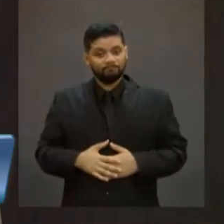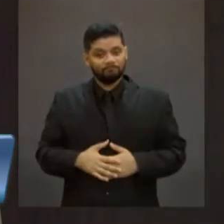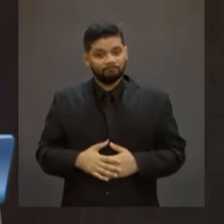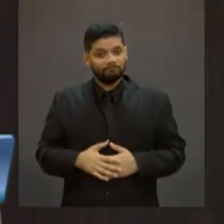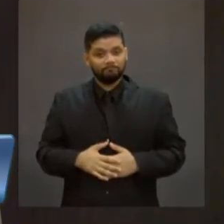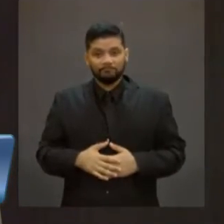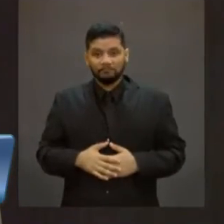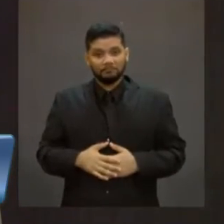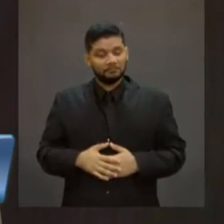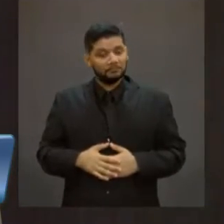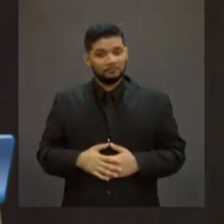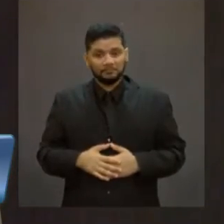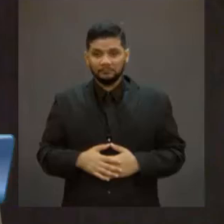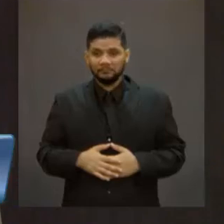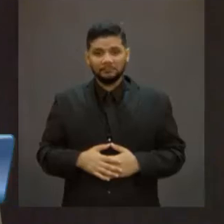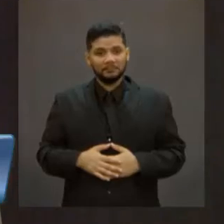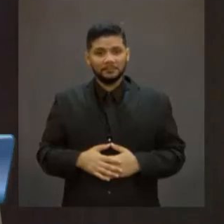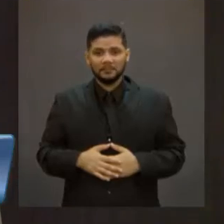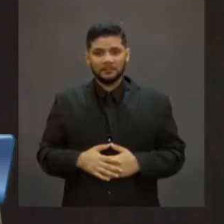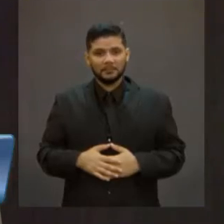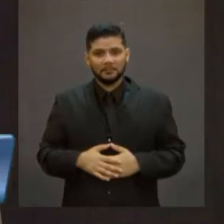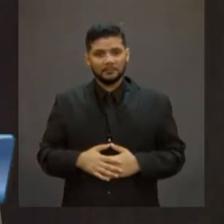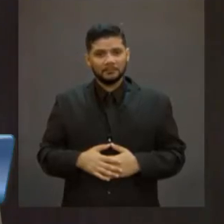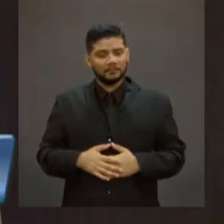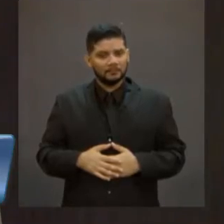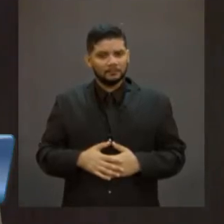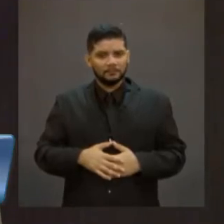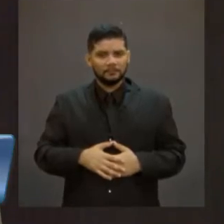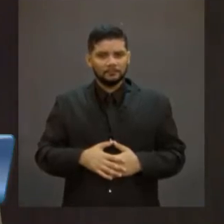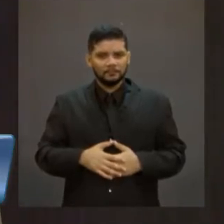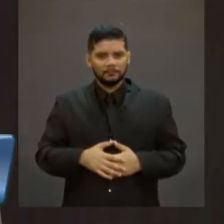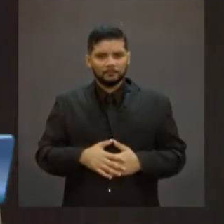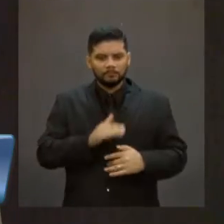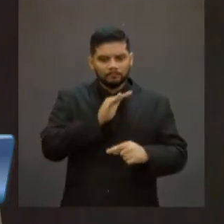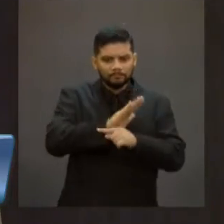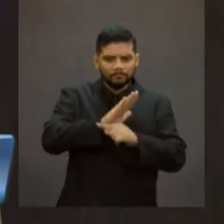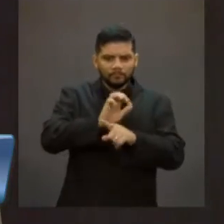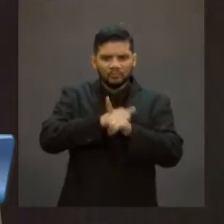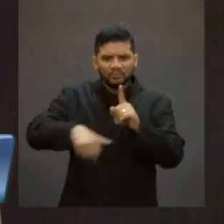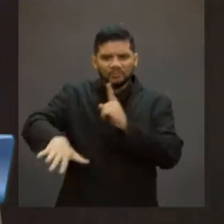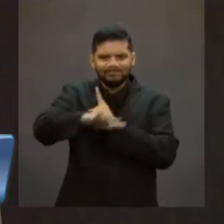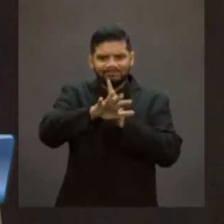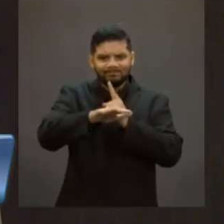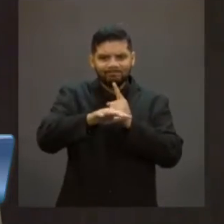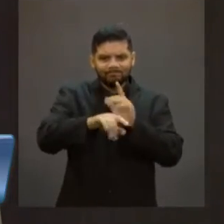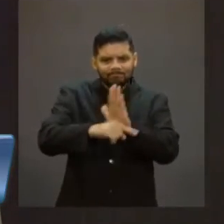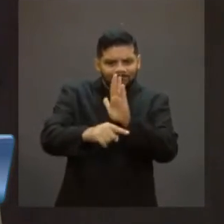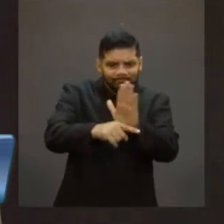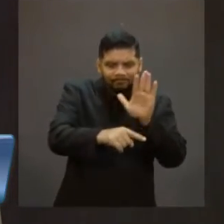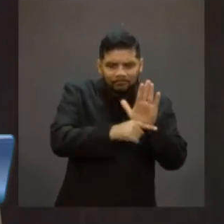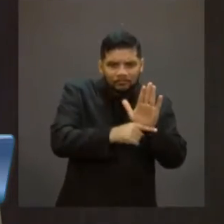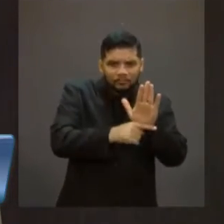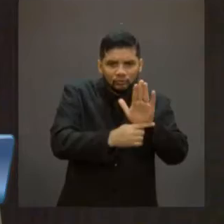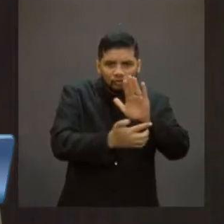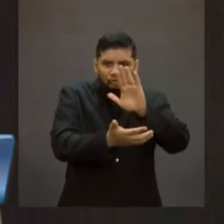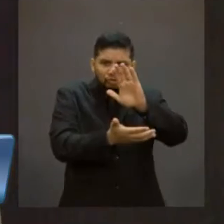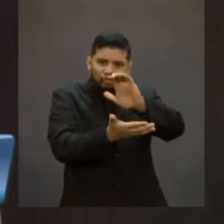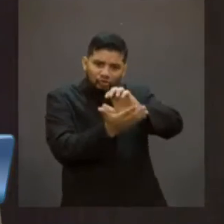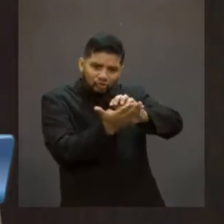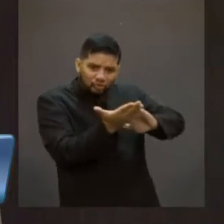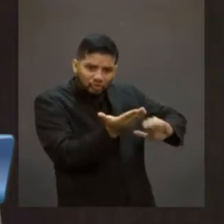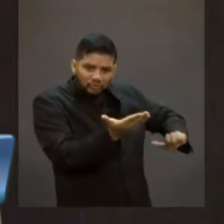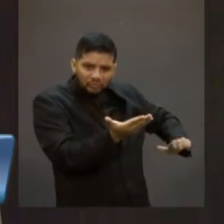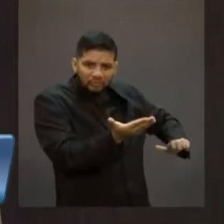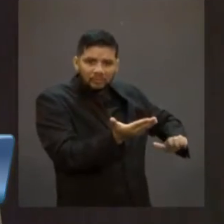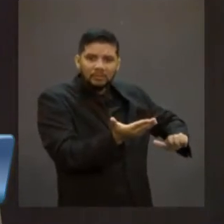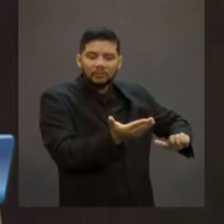é você retirar o serviço social previdenciário, é atacar os mais pobres, a pessoa com